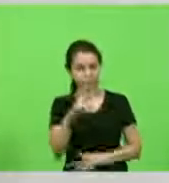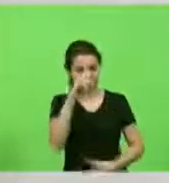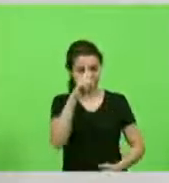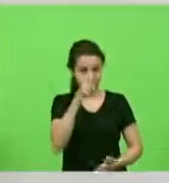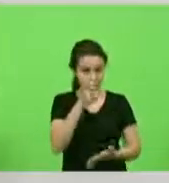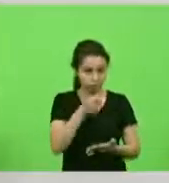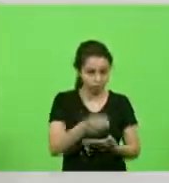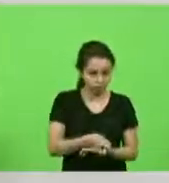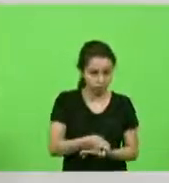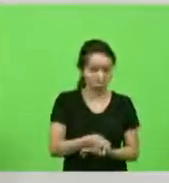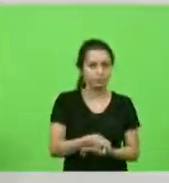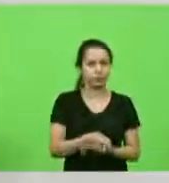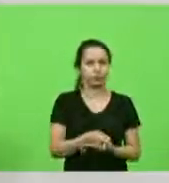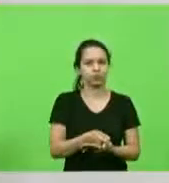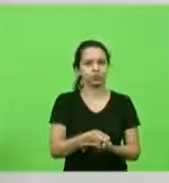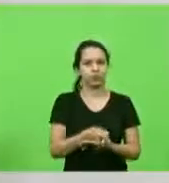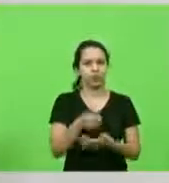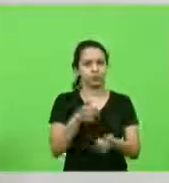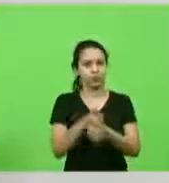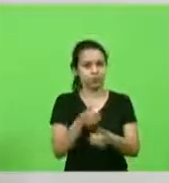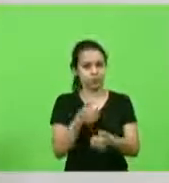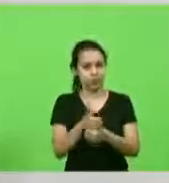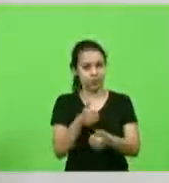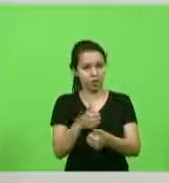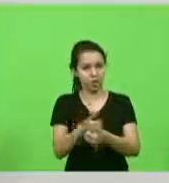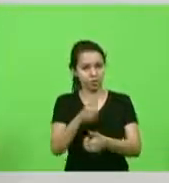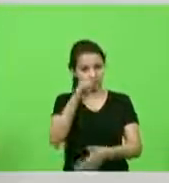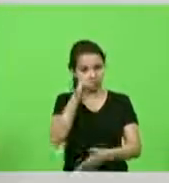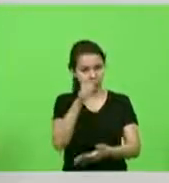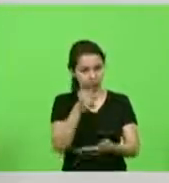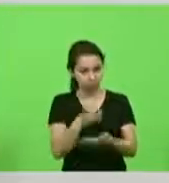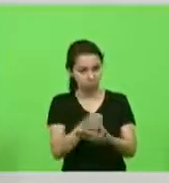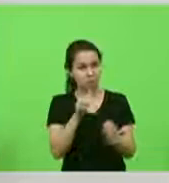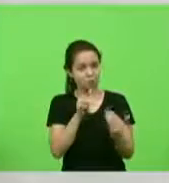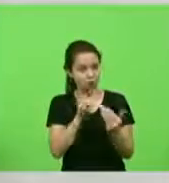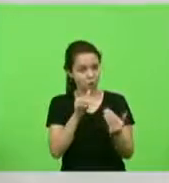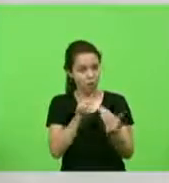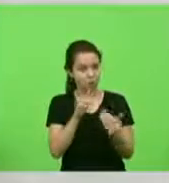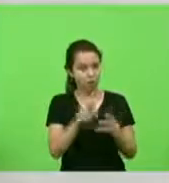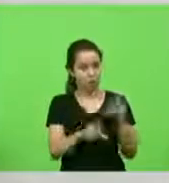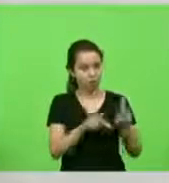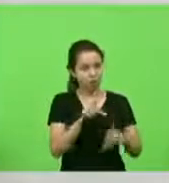de acordo com o o estado de santa catarina aguardava